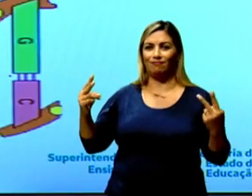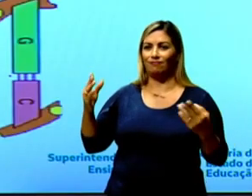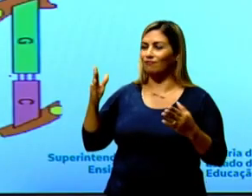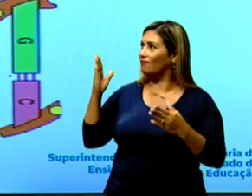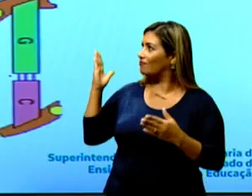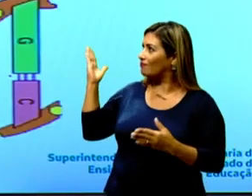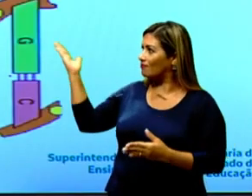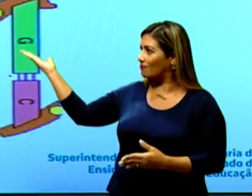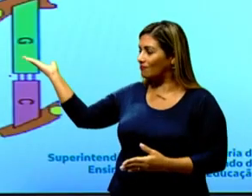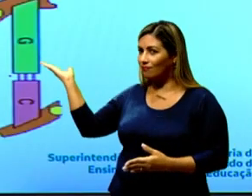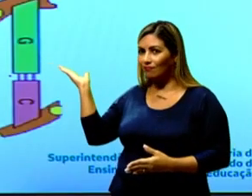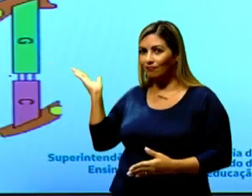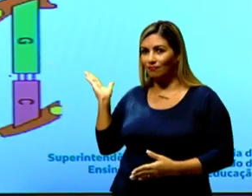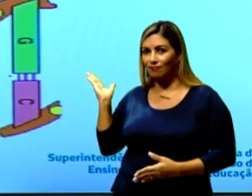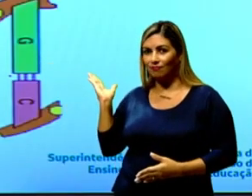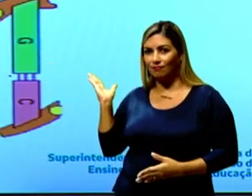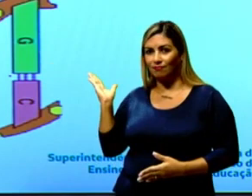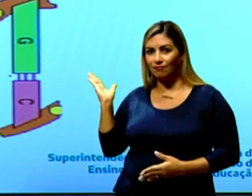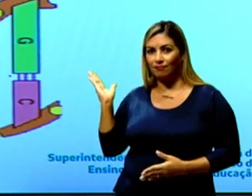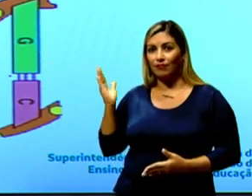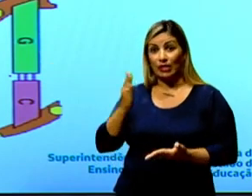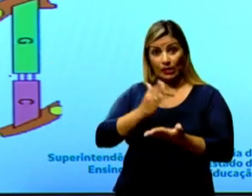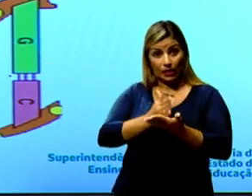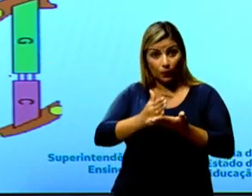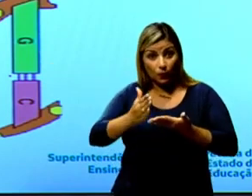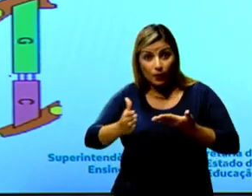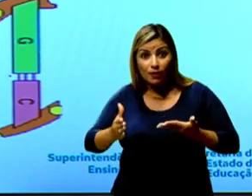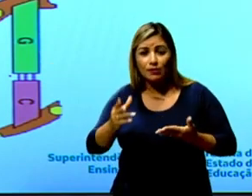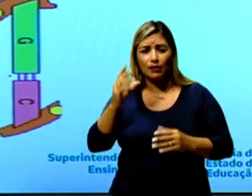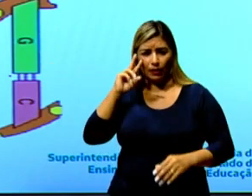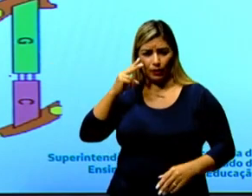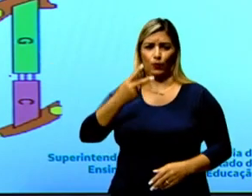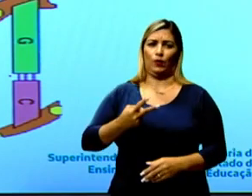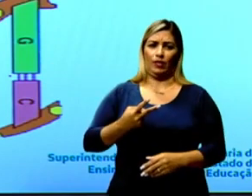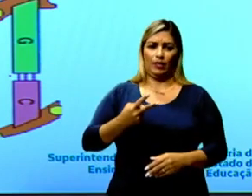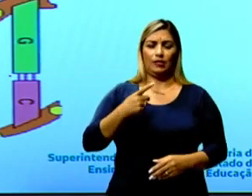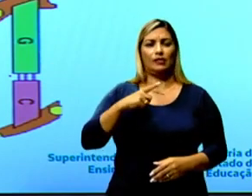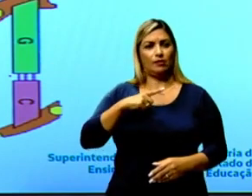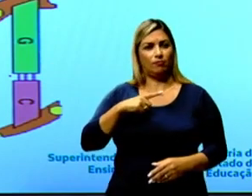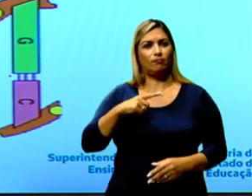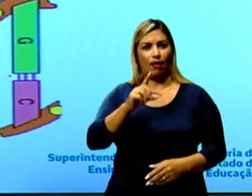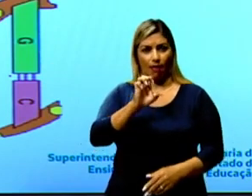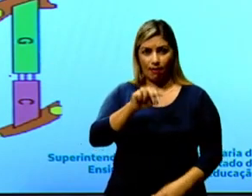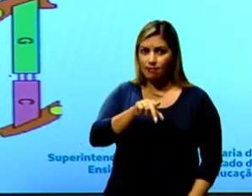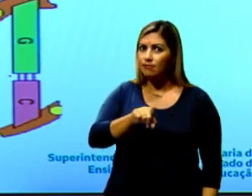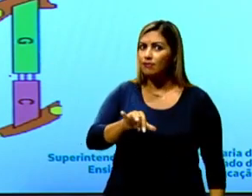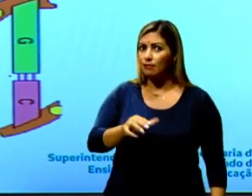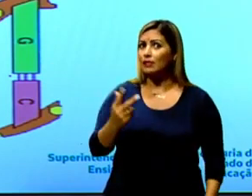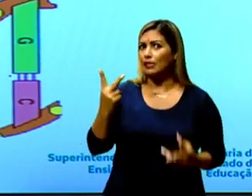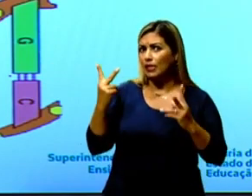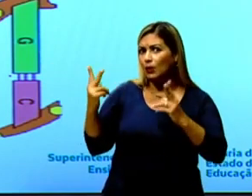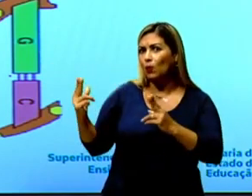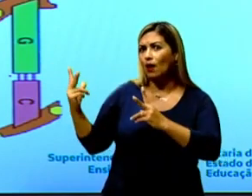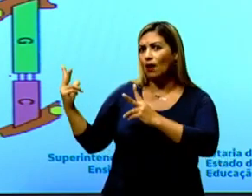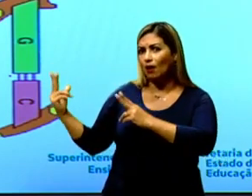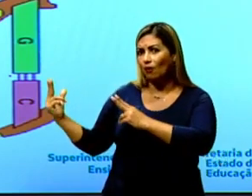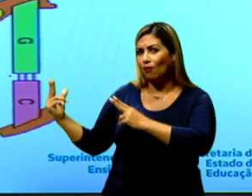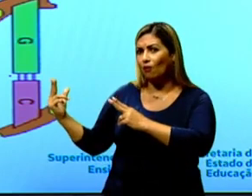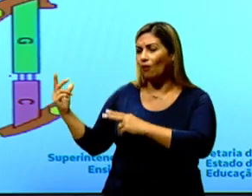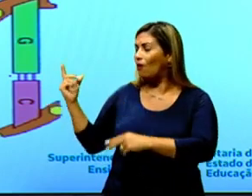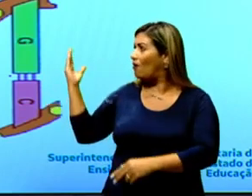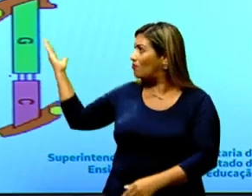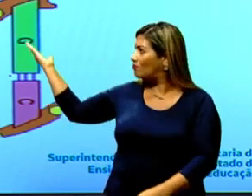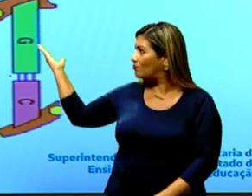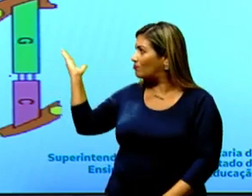as sequências de bases nitrogenadas reconhecidas pelas enzimas de restrição são iguais nos dois filamentos